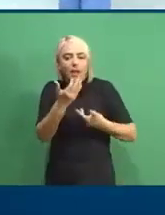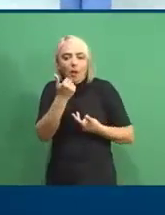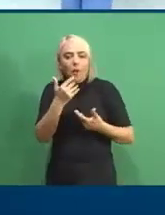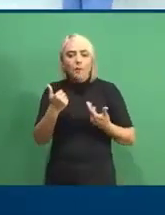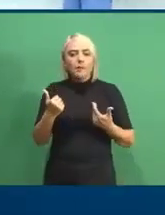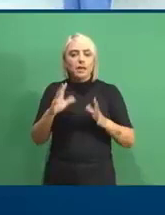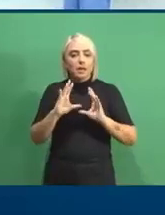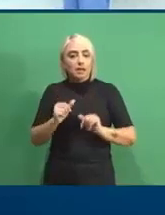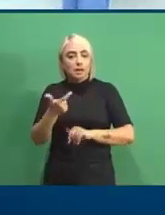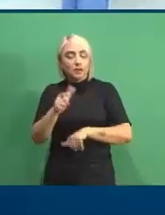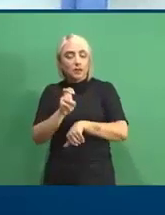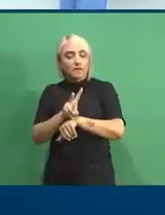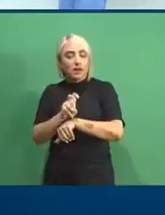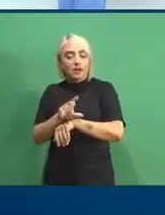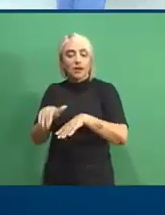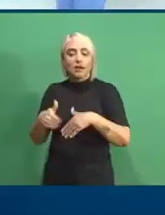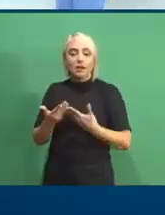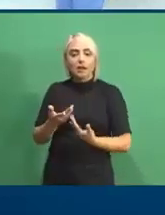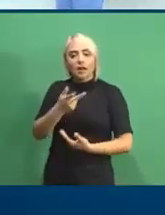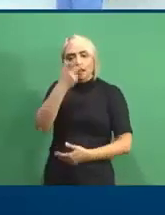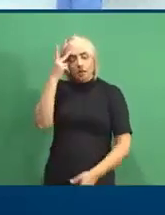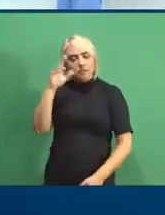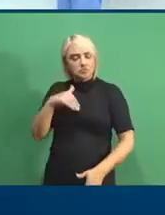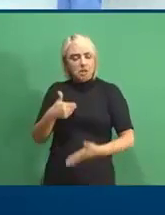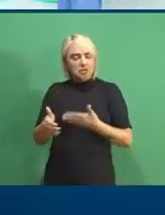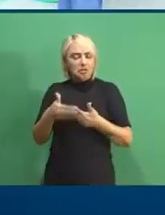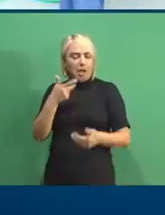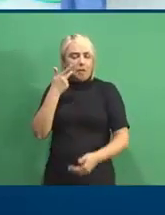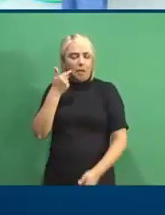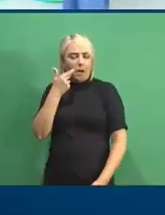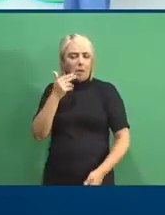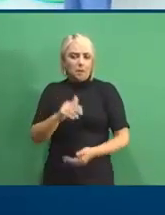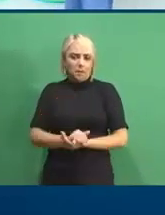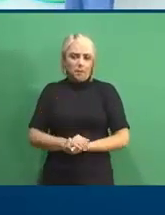orgânica e também pessoas físicas comuns.